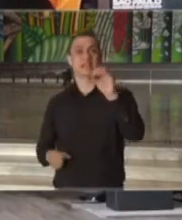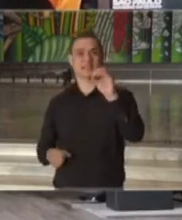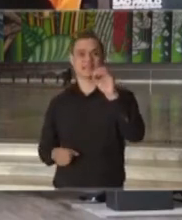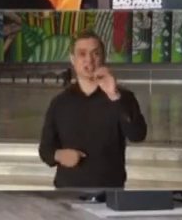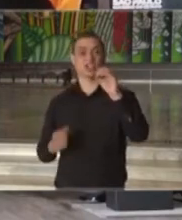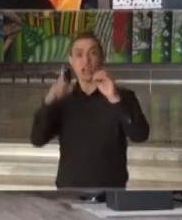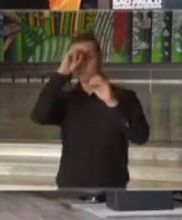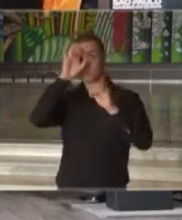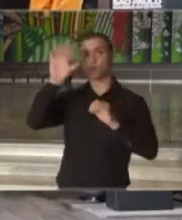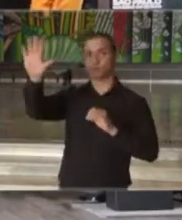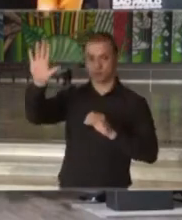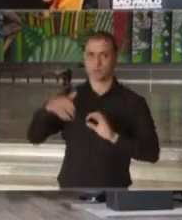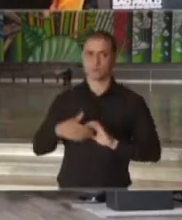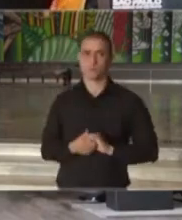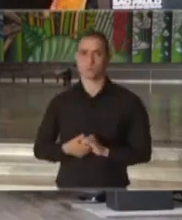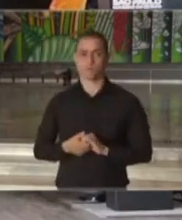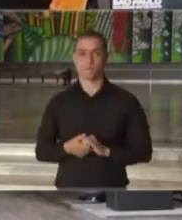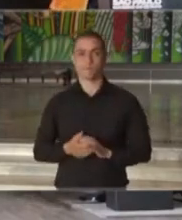internados.